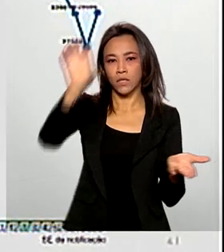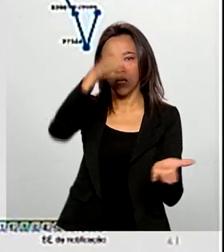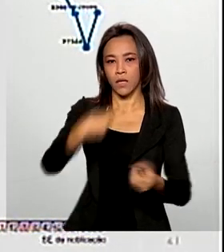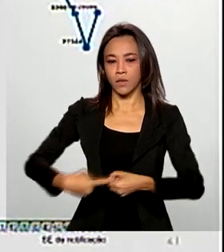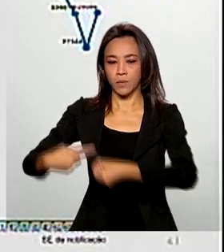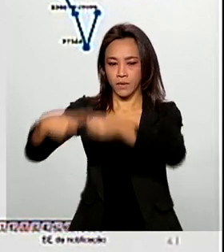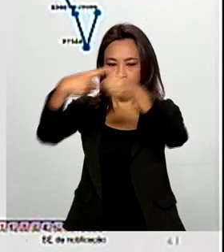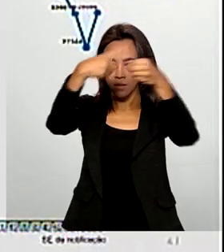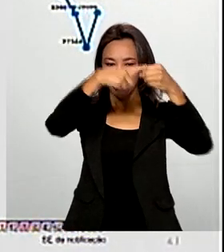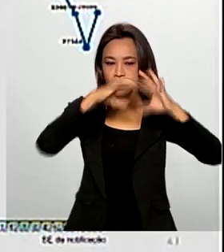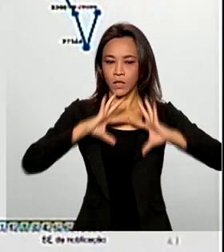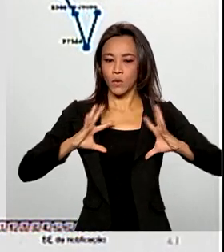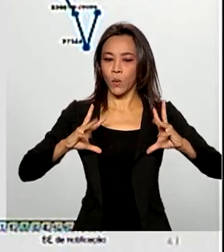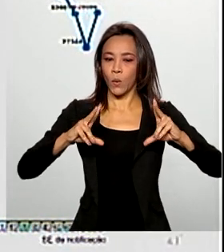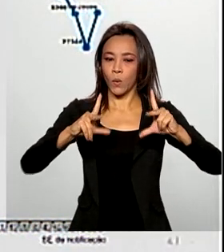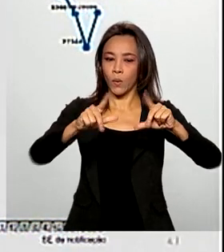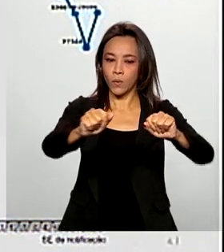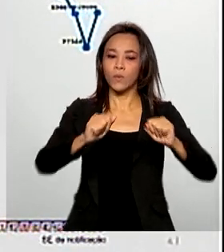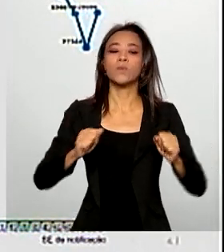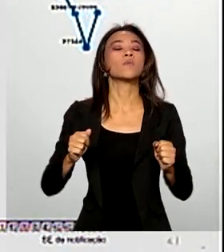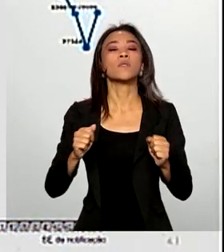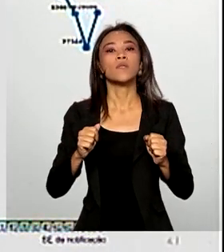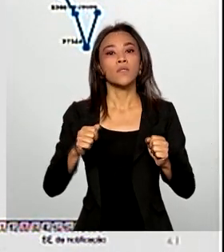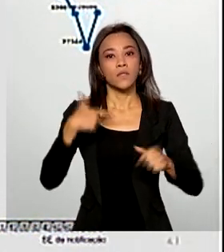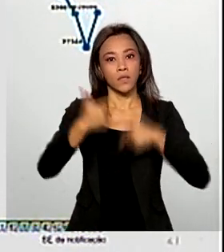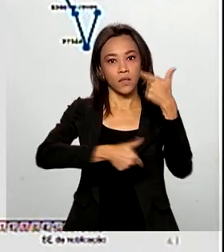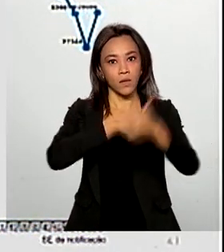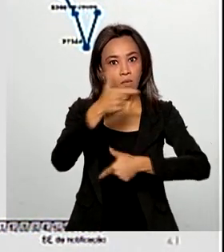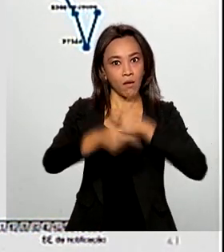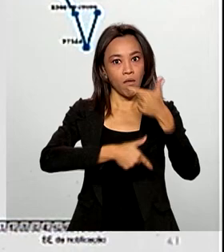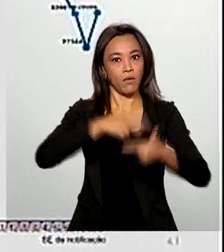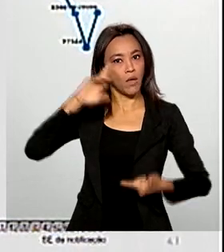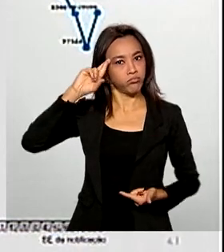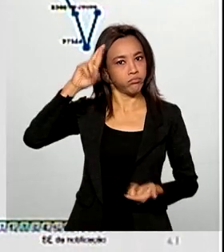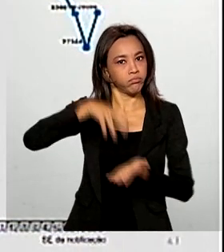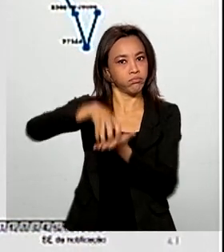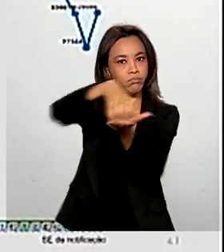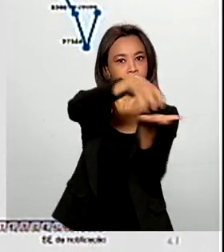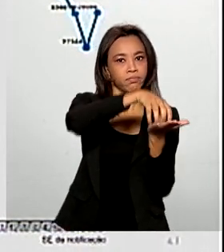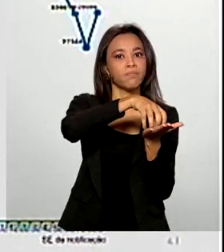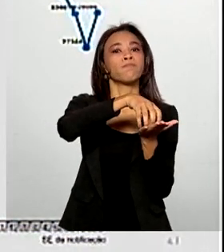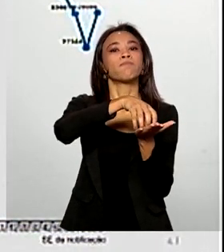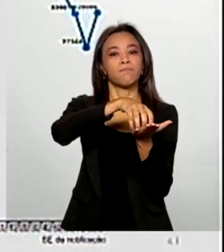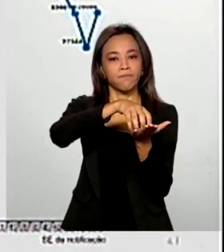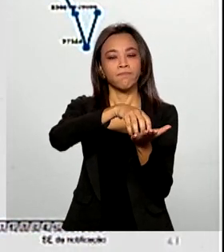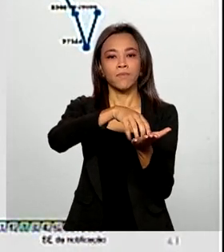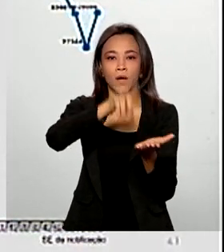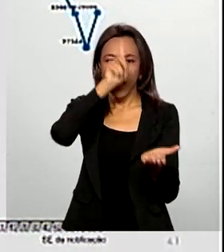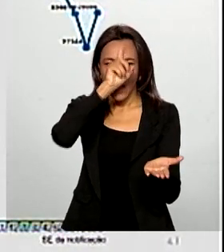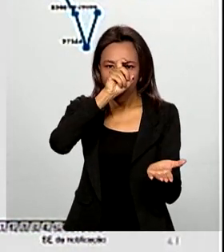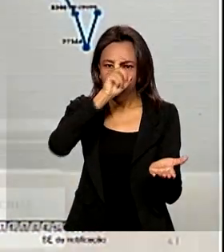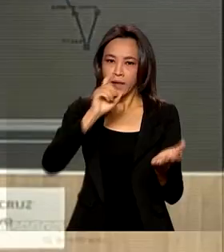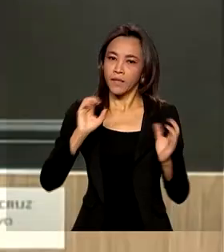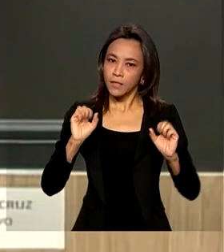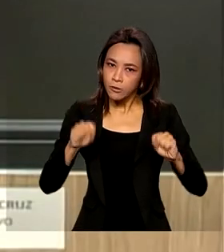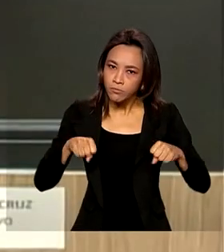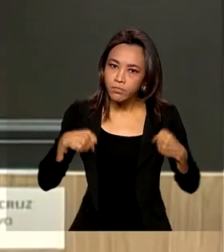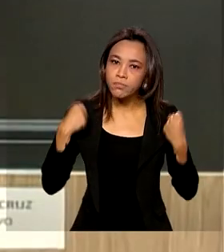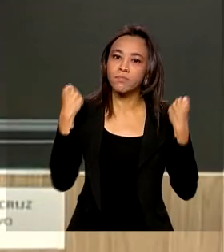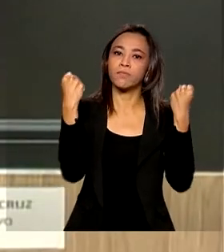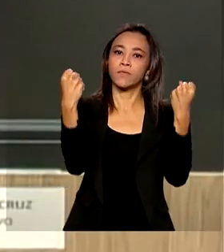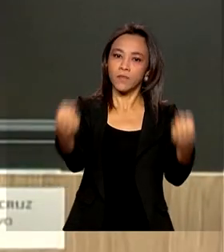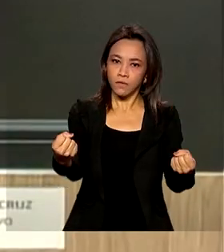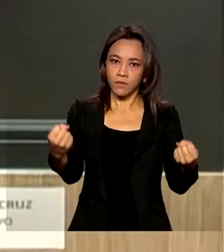enfim, todos os gestores de saúde, aqueles que nos acompanham, para reforçar as medidas não farmacológicas,